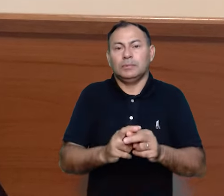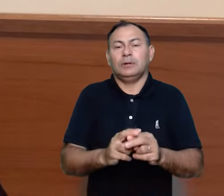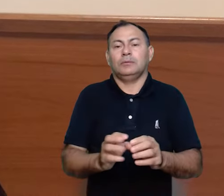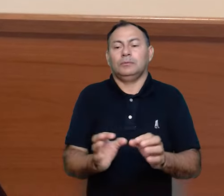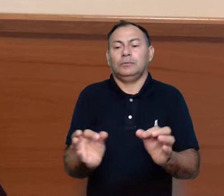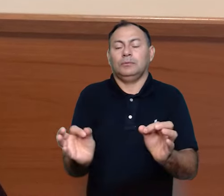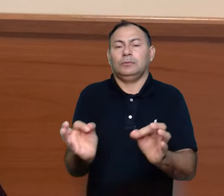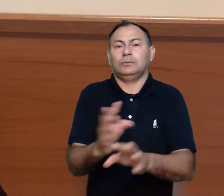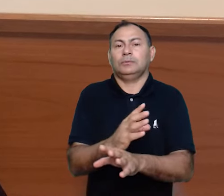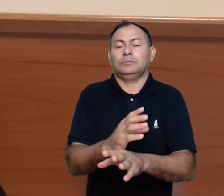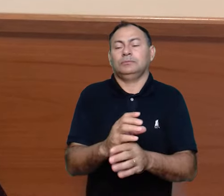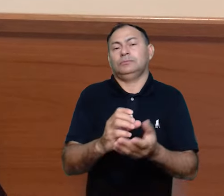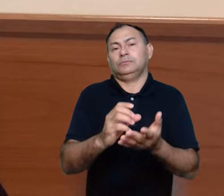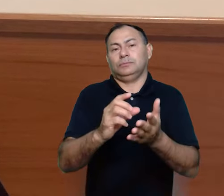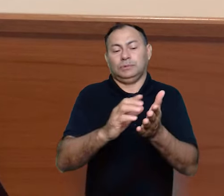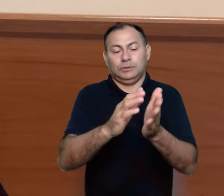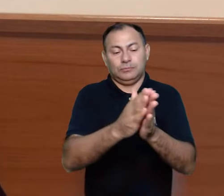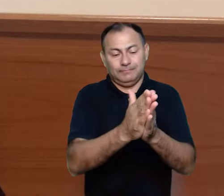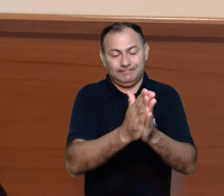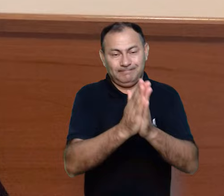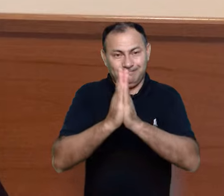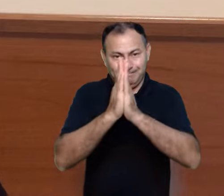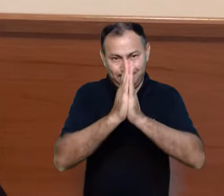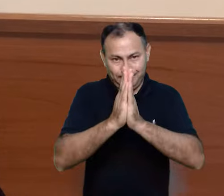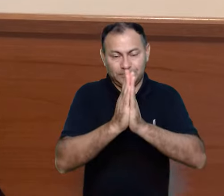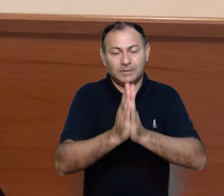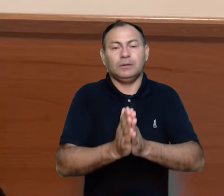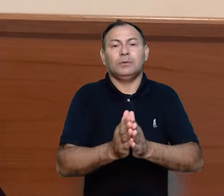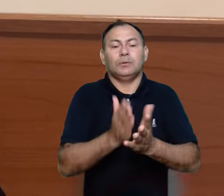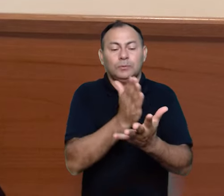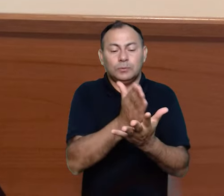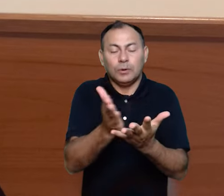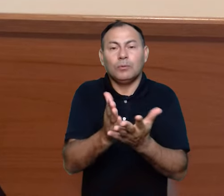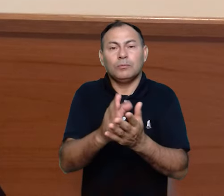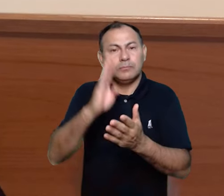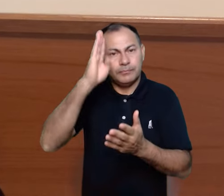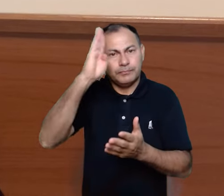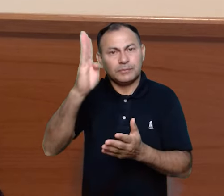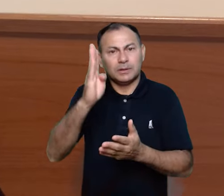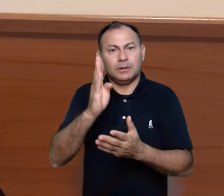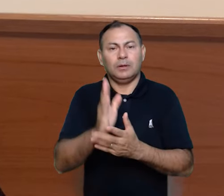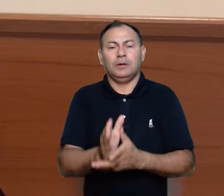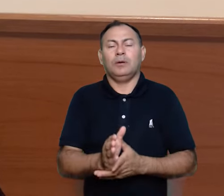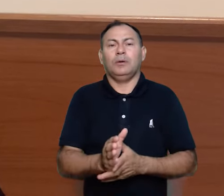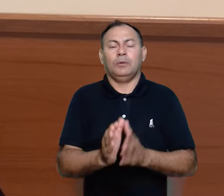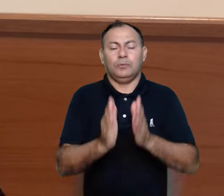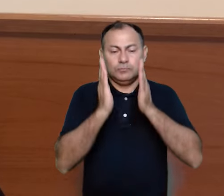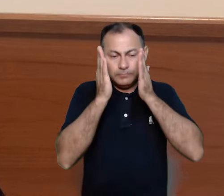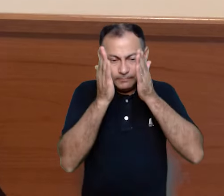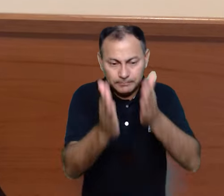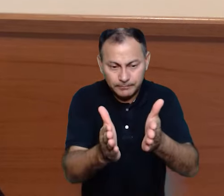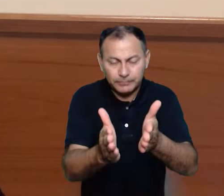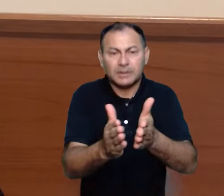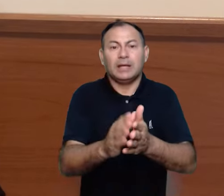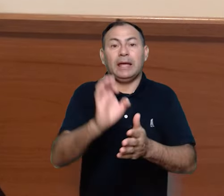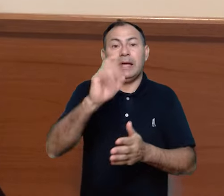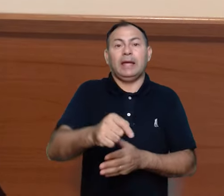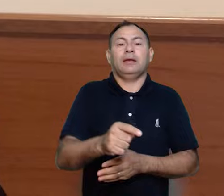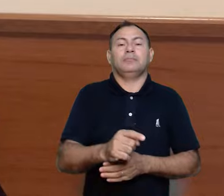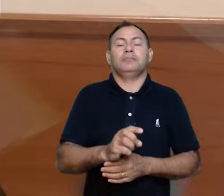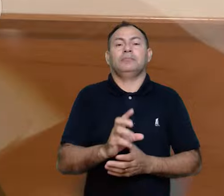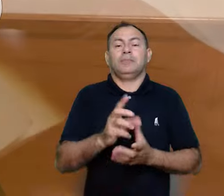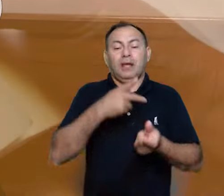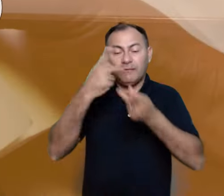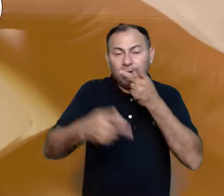completa do saltério. Em ambos os endereços, o coração é sempre, era sempre, é sempre,